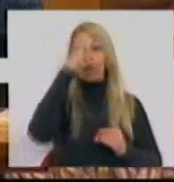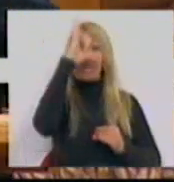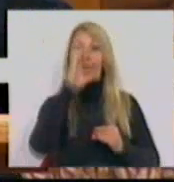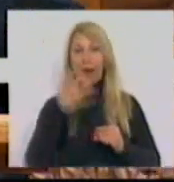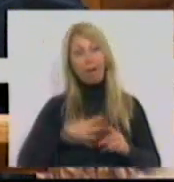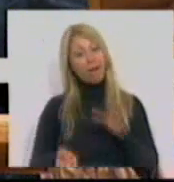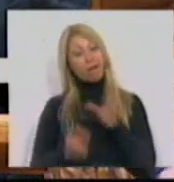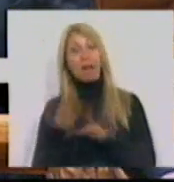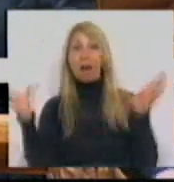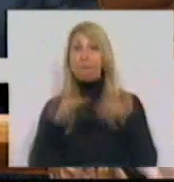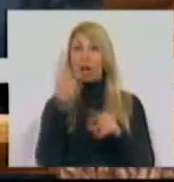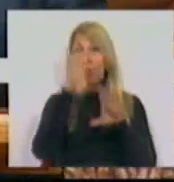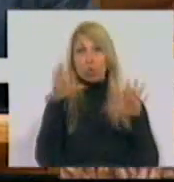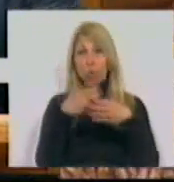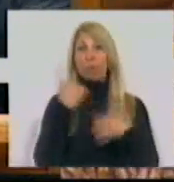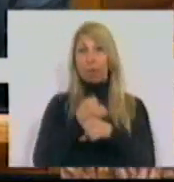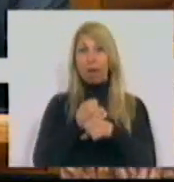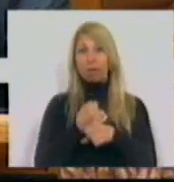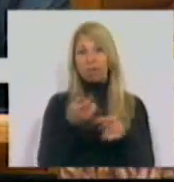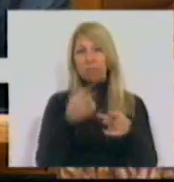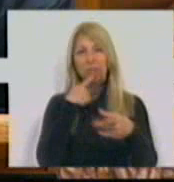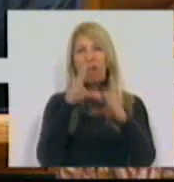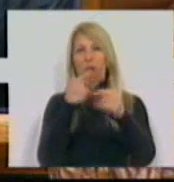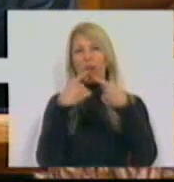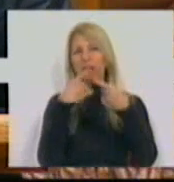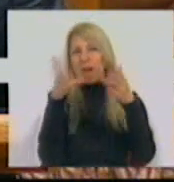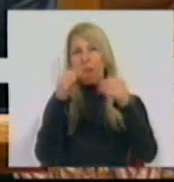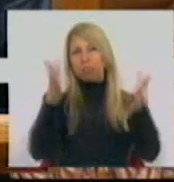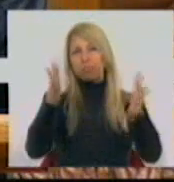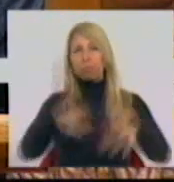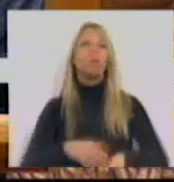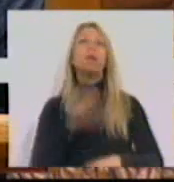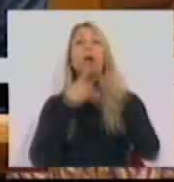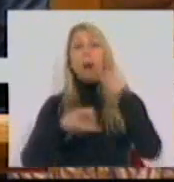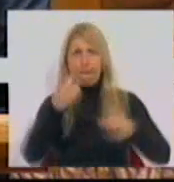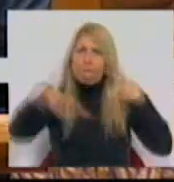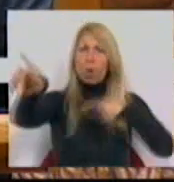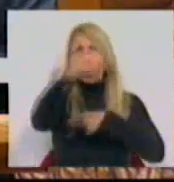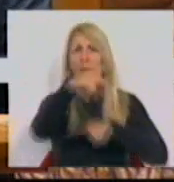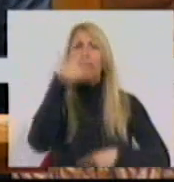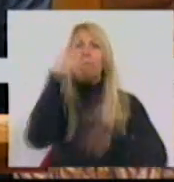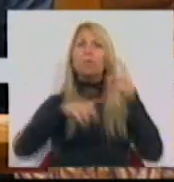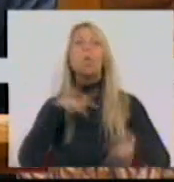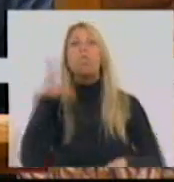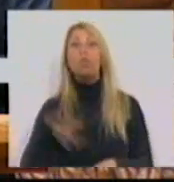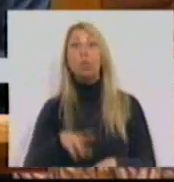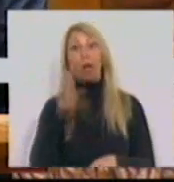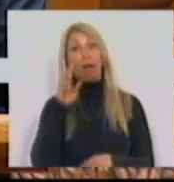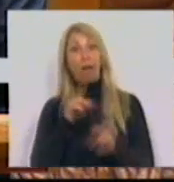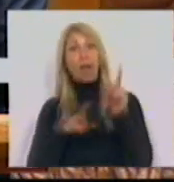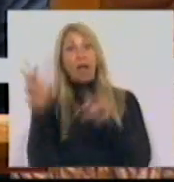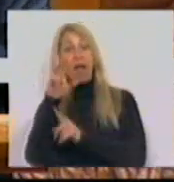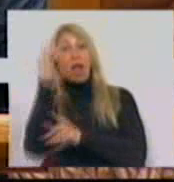mais um grupo de trabalho, também aí estamos conversados. Perguntem aos portugueses se viram aumentar os impostos sobre